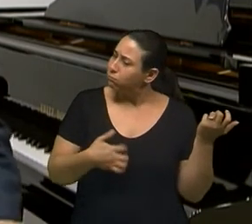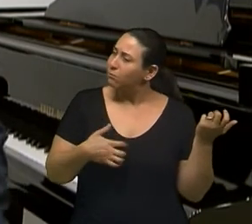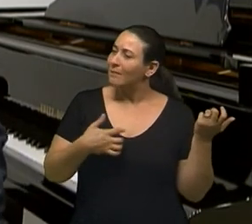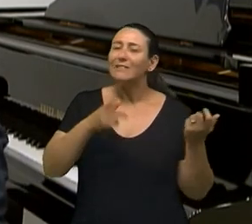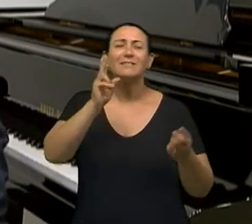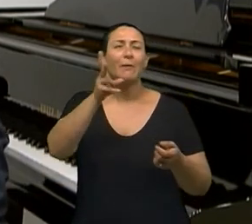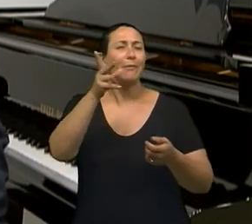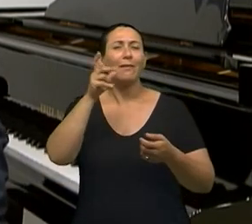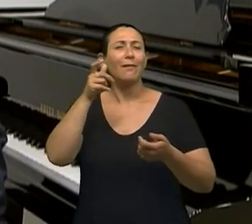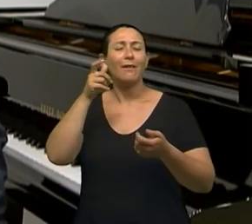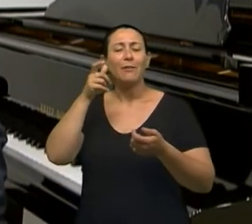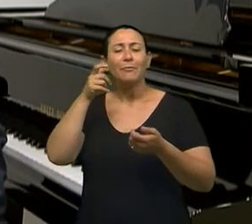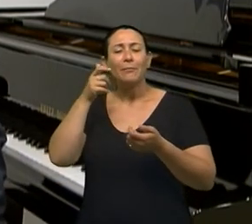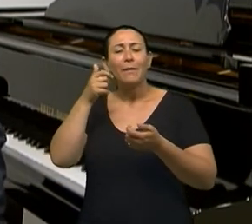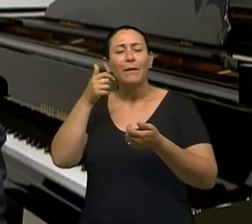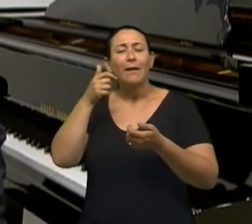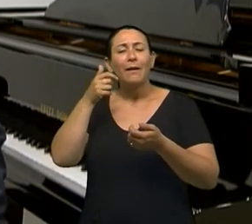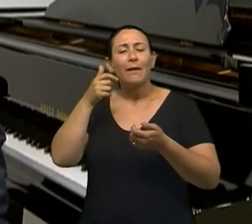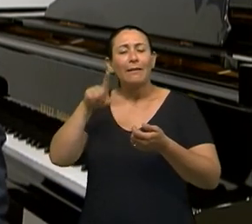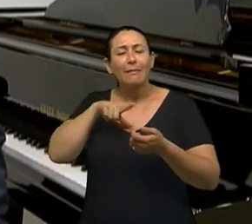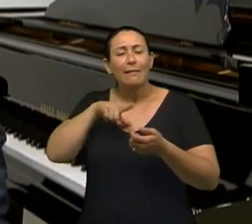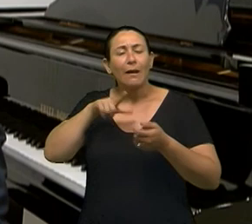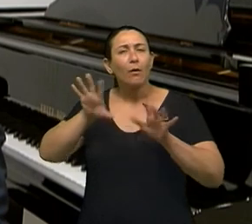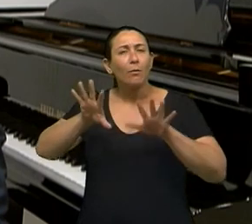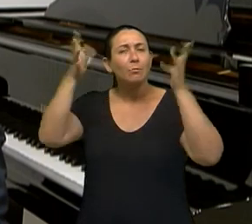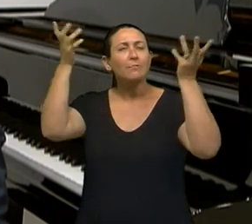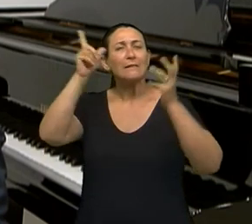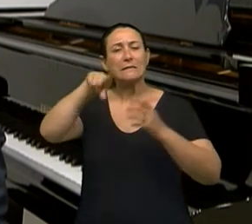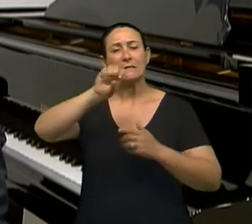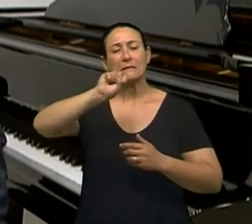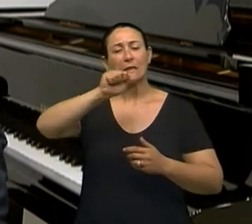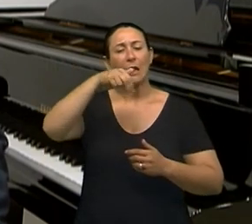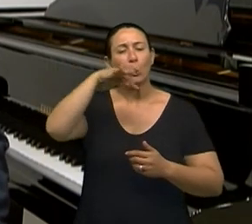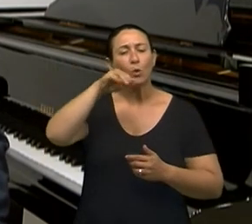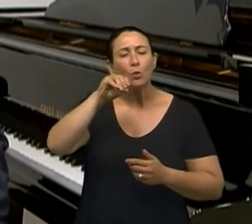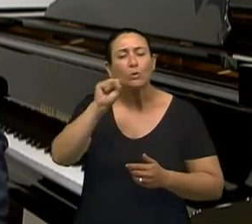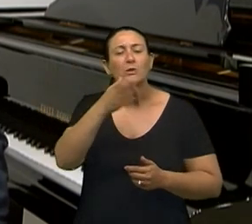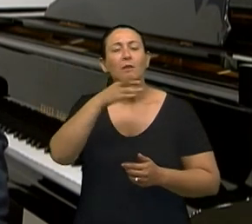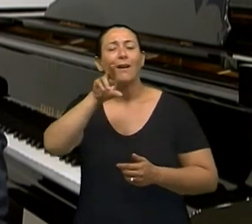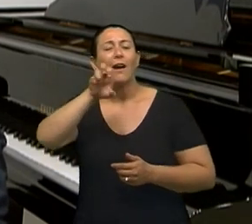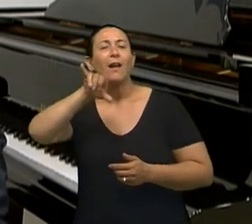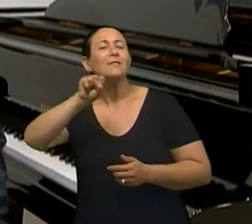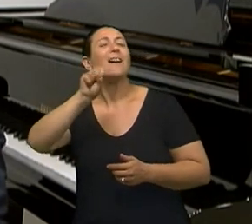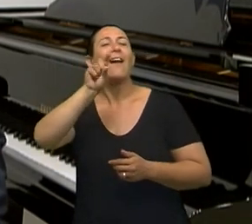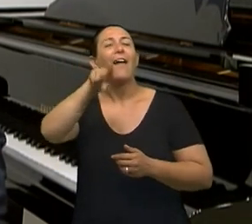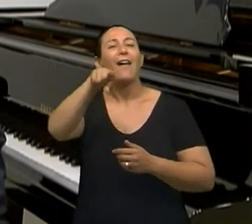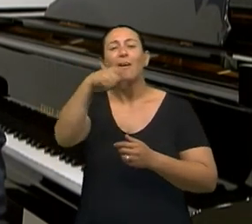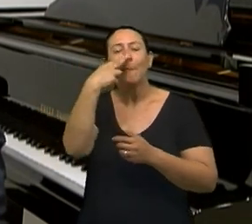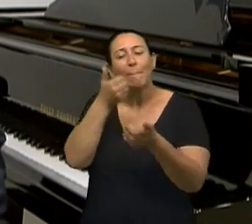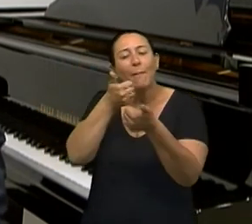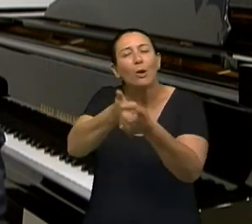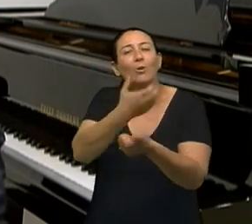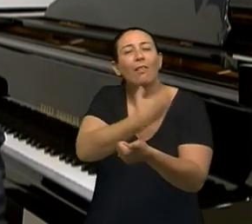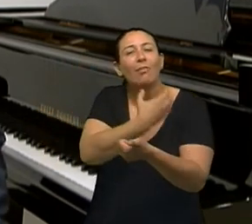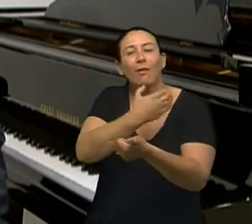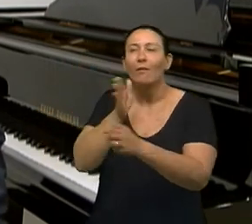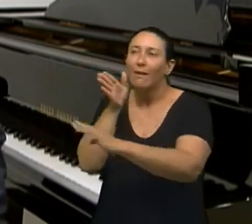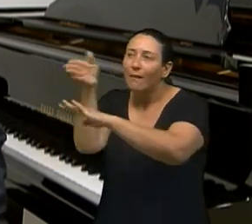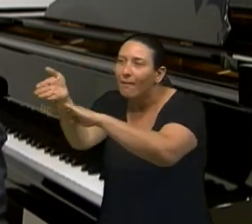Na época se comemorava Santos Reis, que iam de casa em casa tocar.